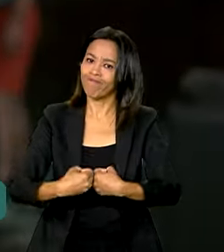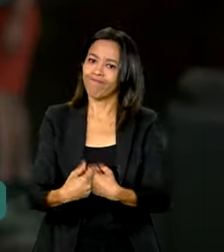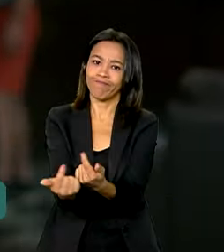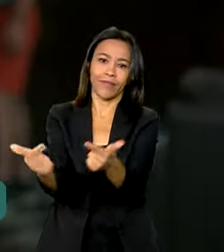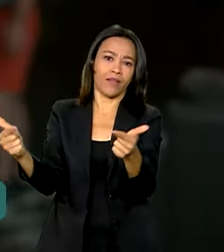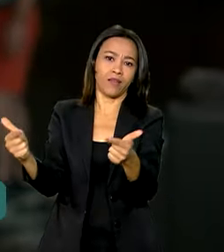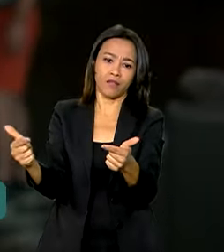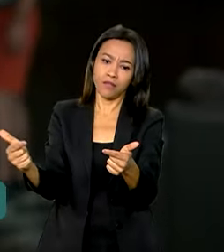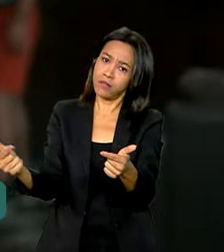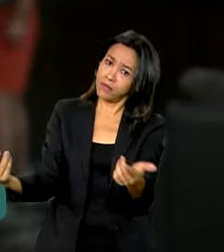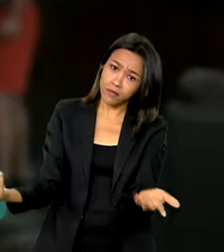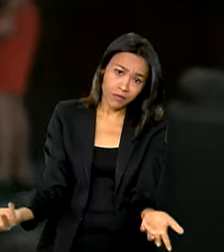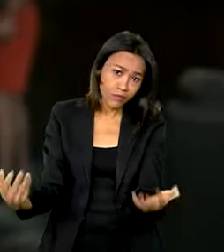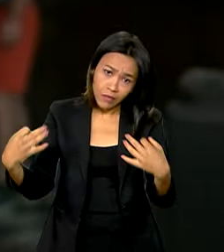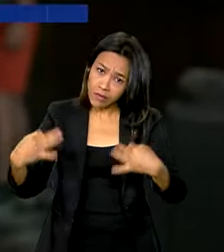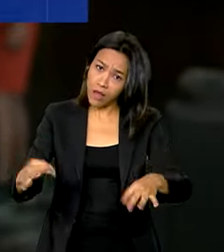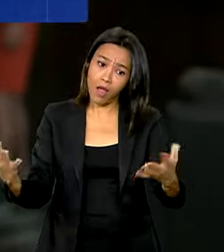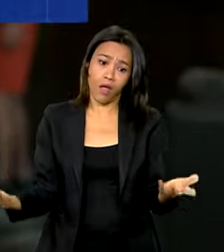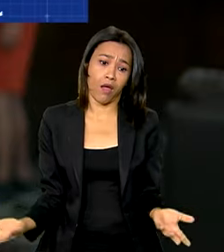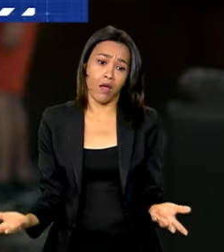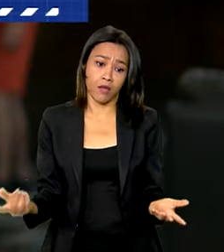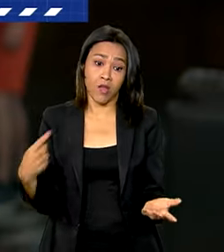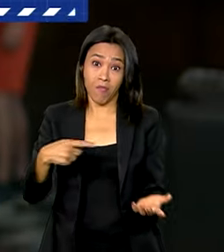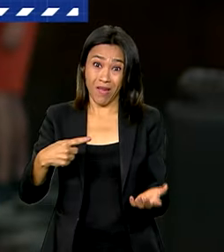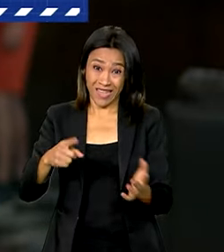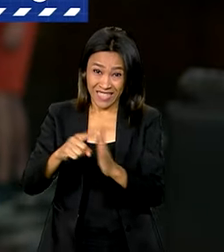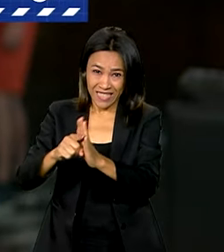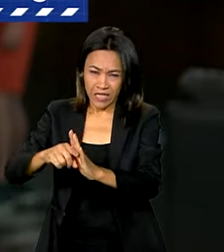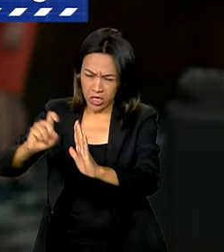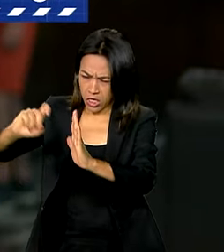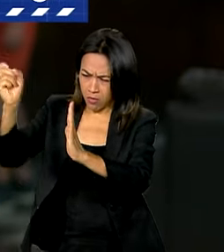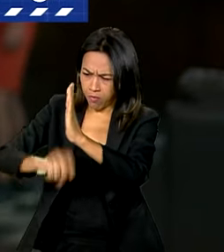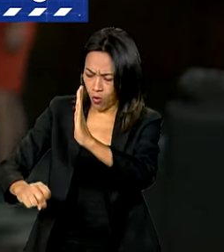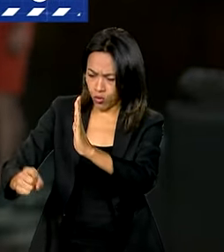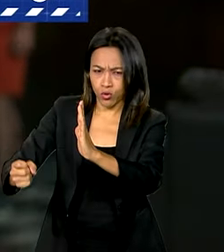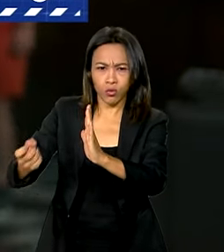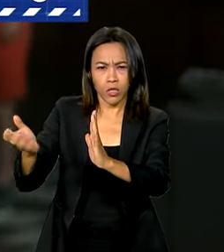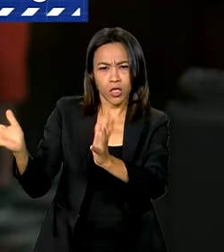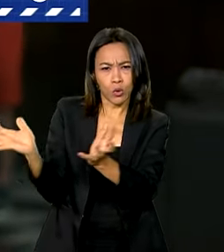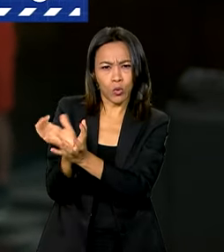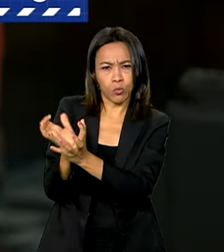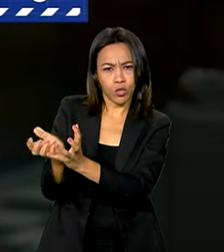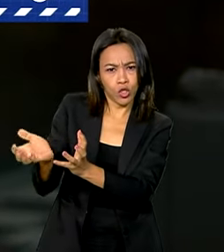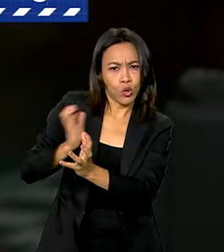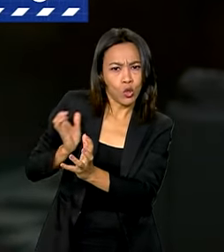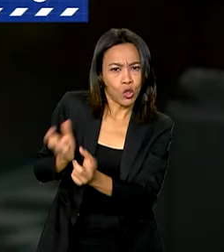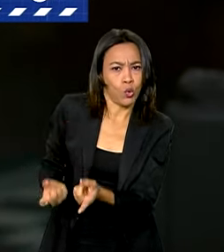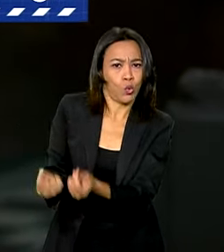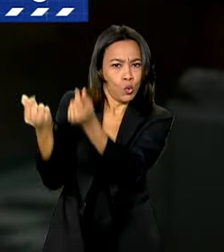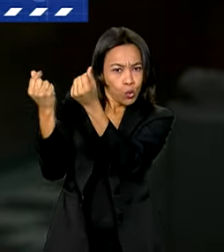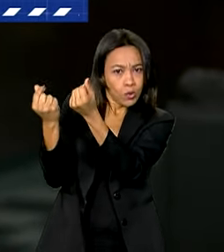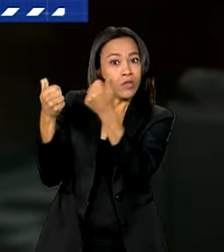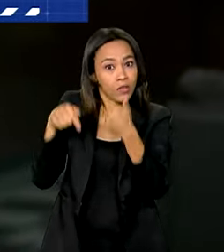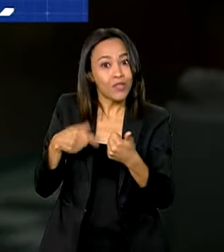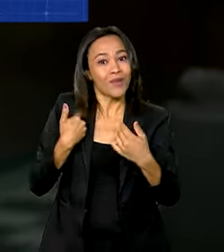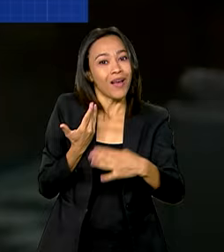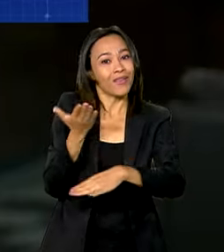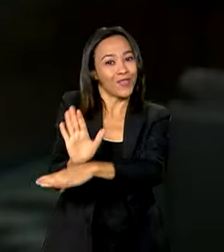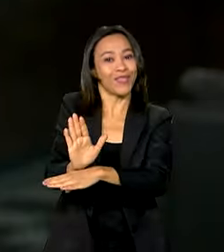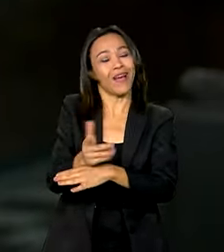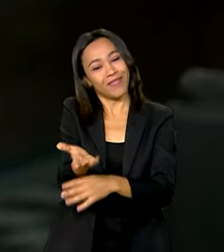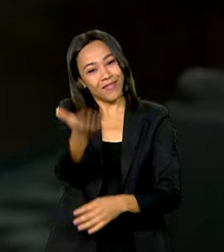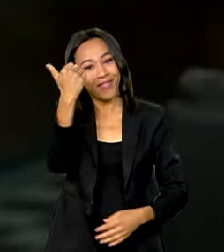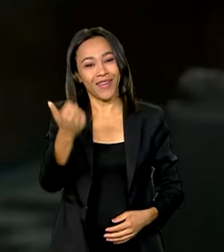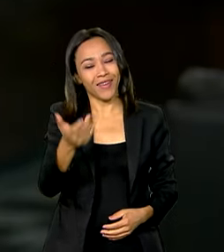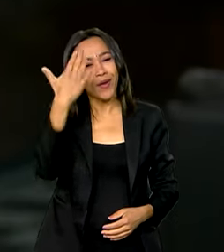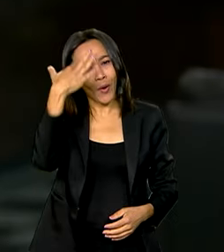Isso é muito injusto, mas a taxação de grandes fortunas pode reduzir essa diferença. Então, se acomode aí e